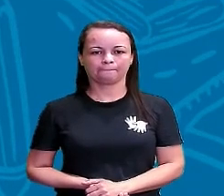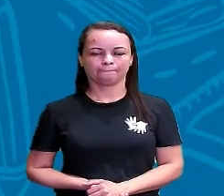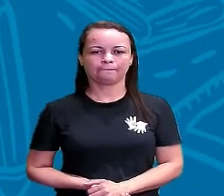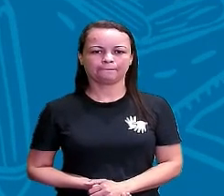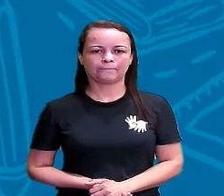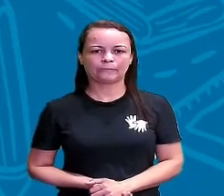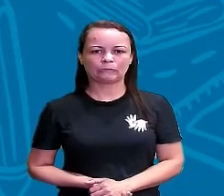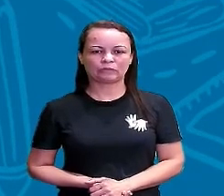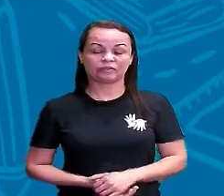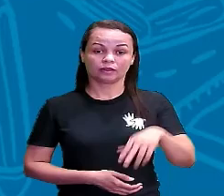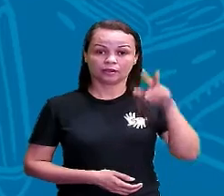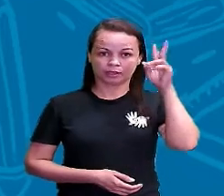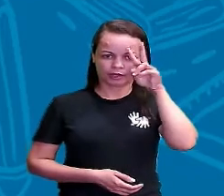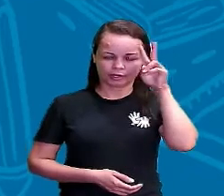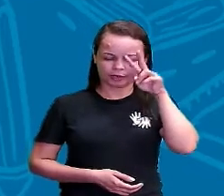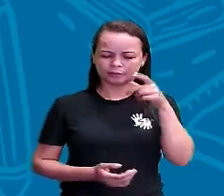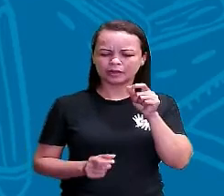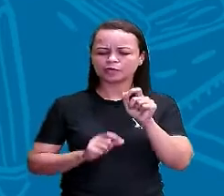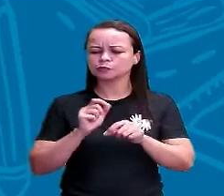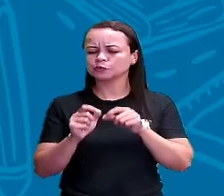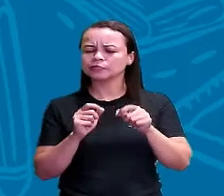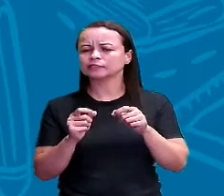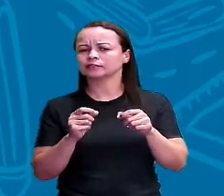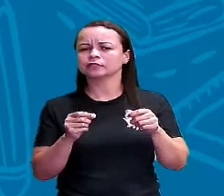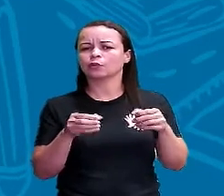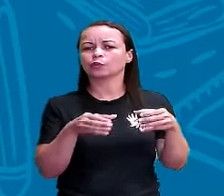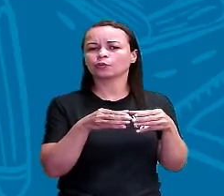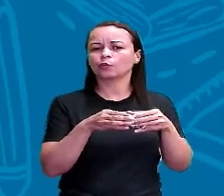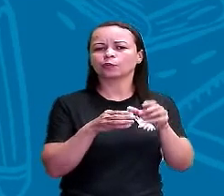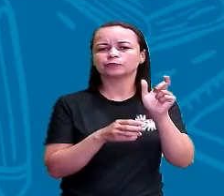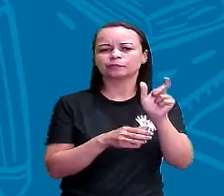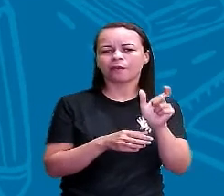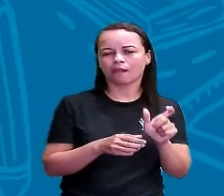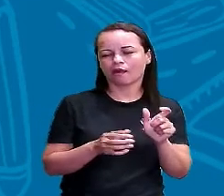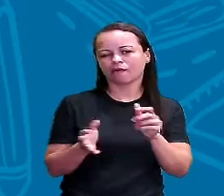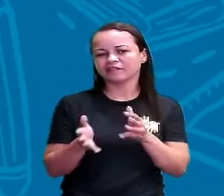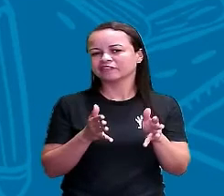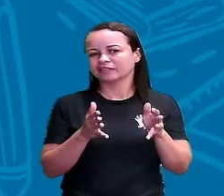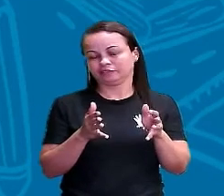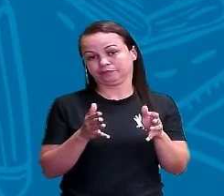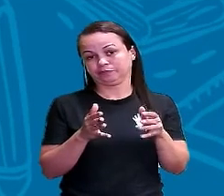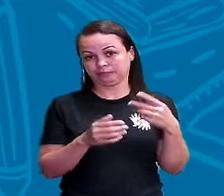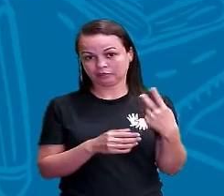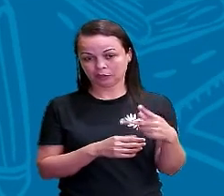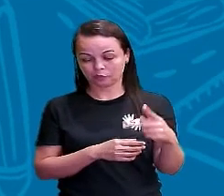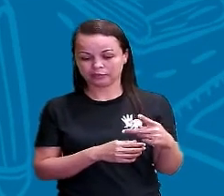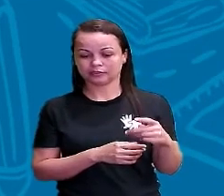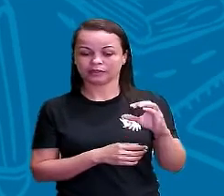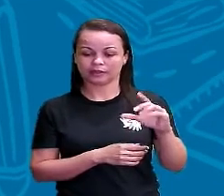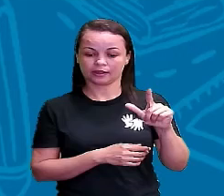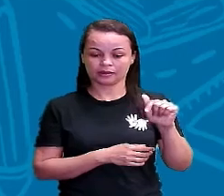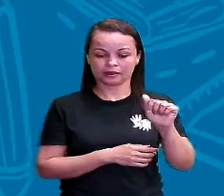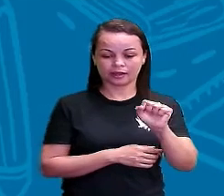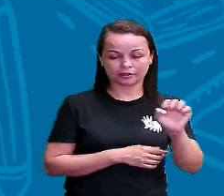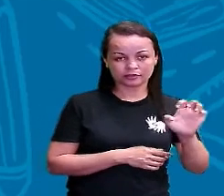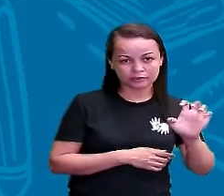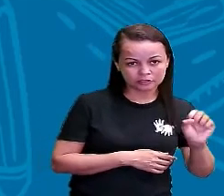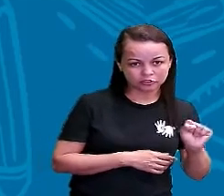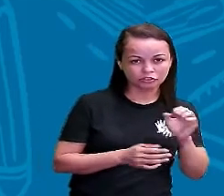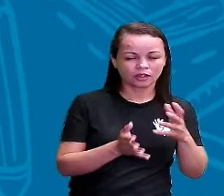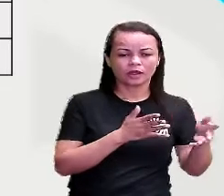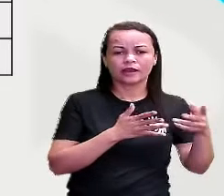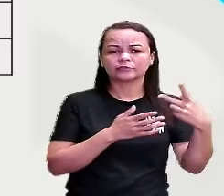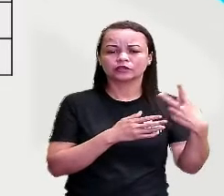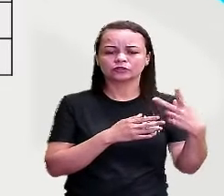lá, relembrando aqui o que são classes de palavras. Então as classes de palavras são categorias entre as quais